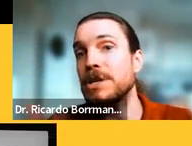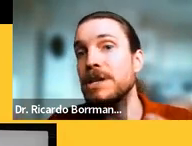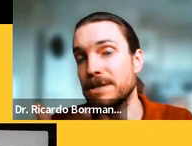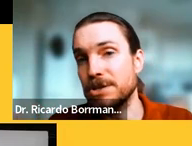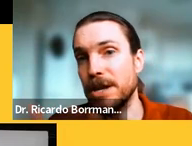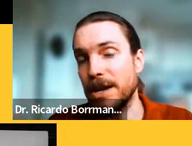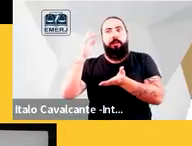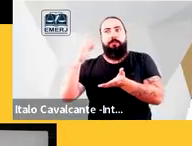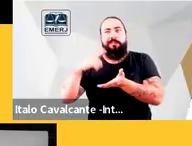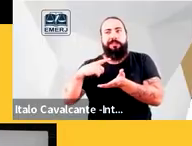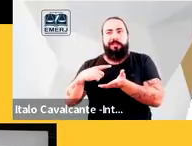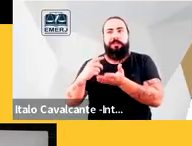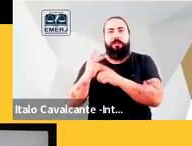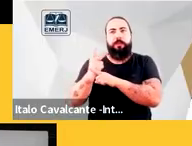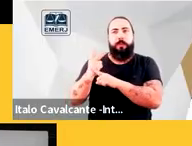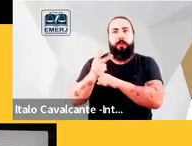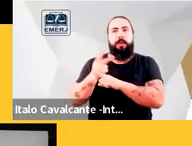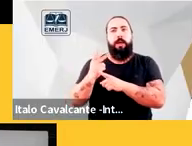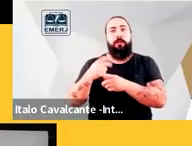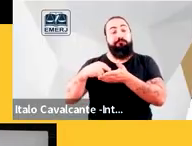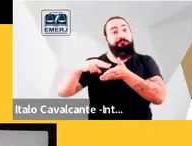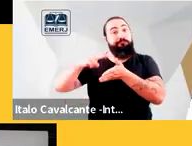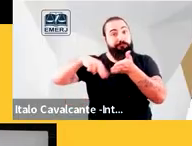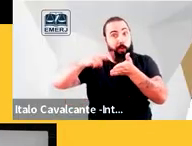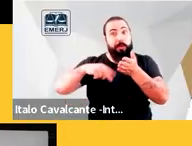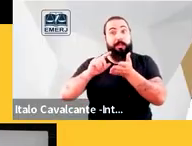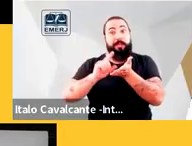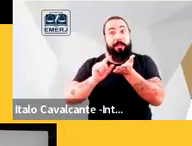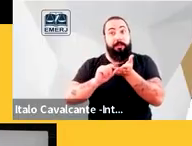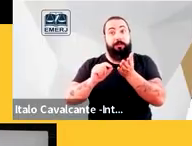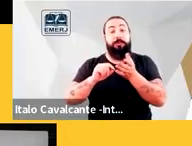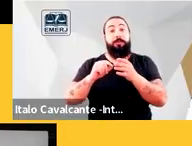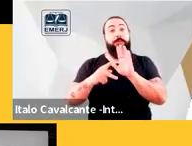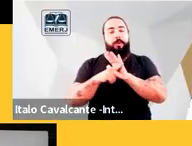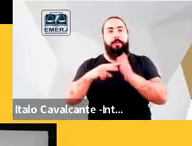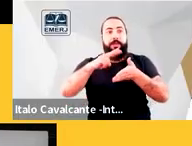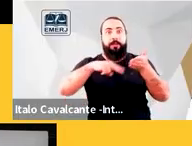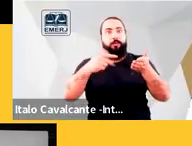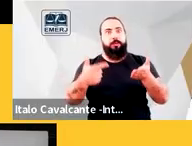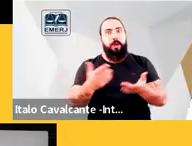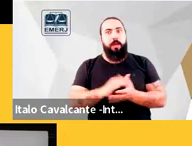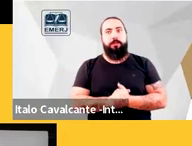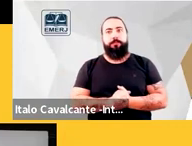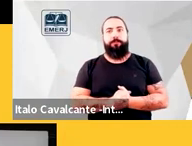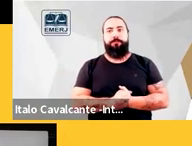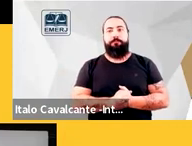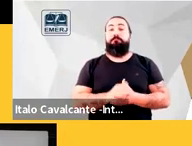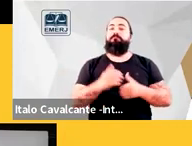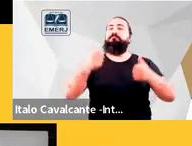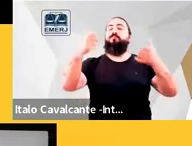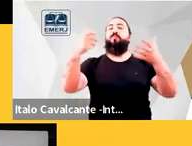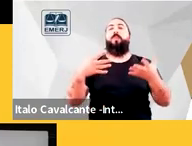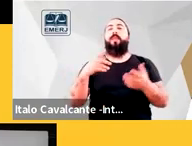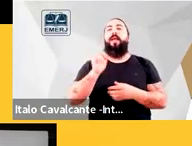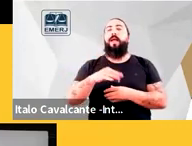originais eu li esses esses artigos pela literatura secundária então eu vou fazer uma pequena citação